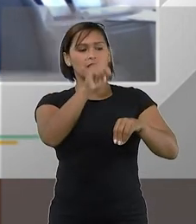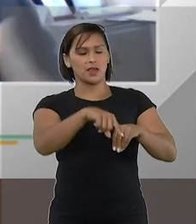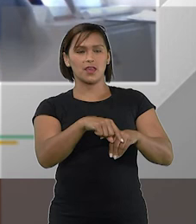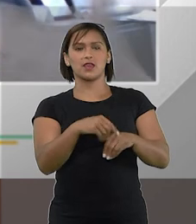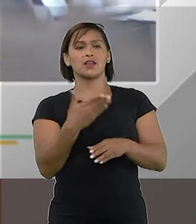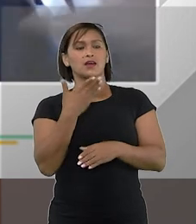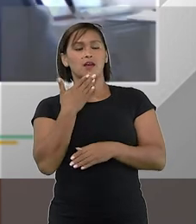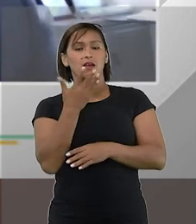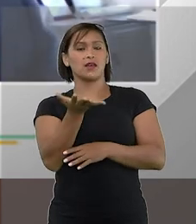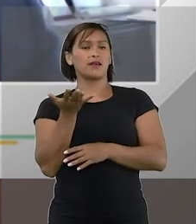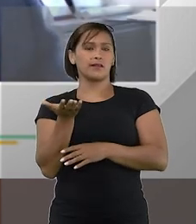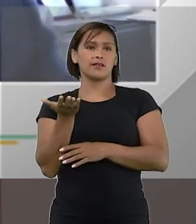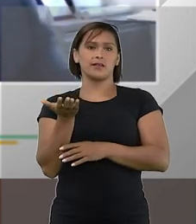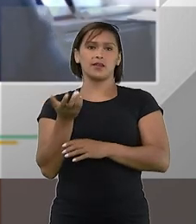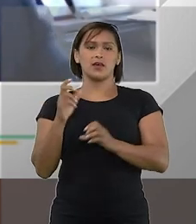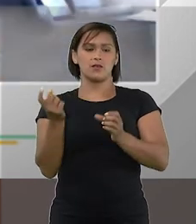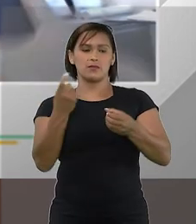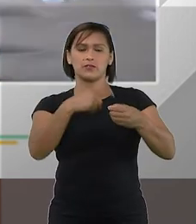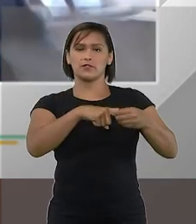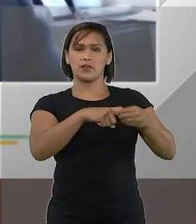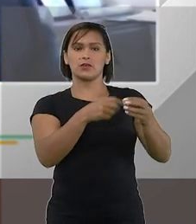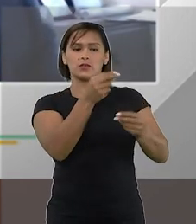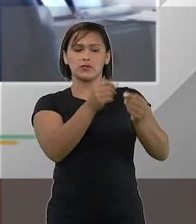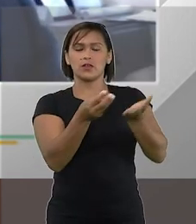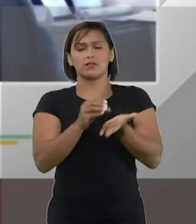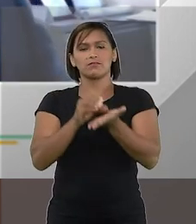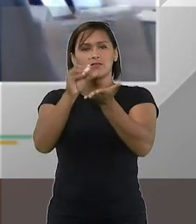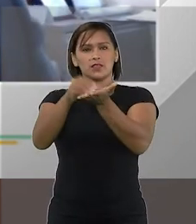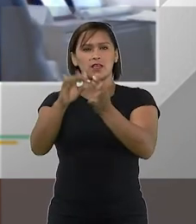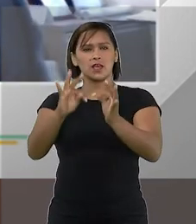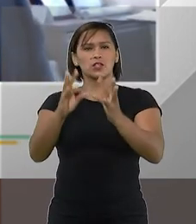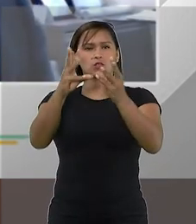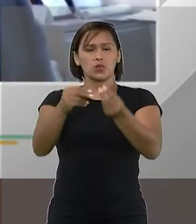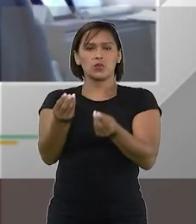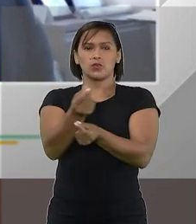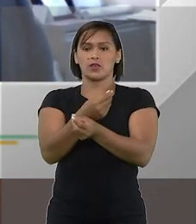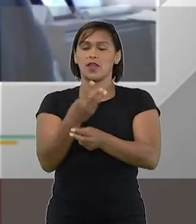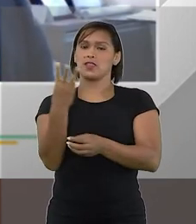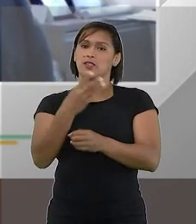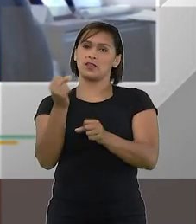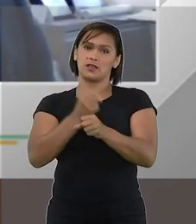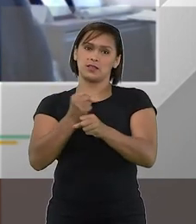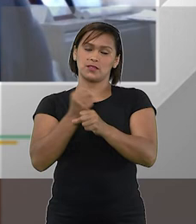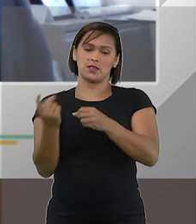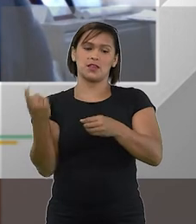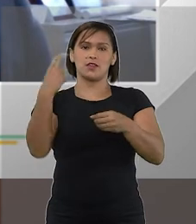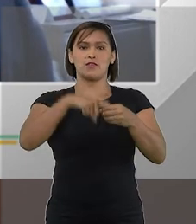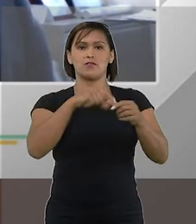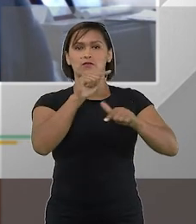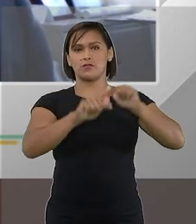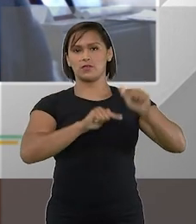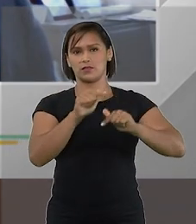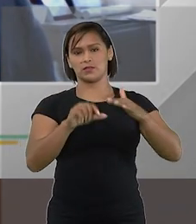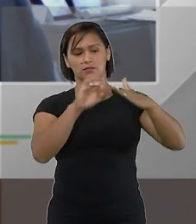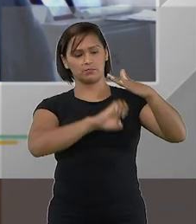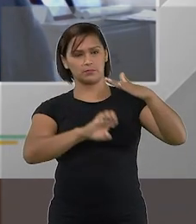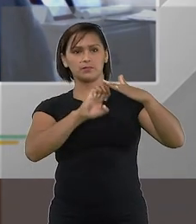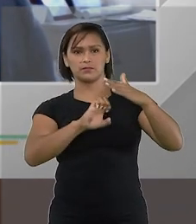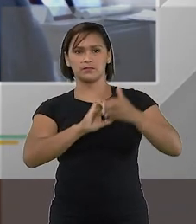mesmo vai pedir a sua auto falência entregar os ativos e em três anos ele está de volta ao mercado de trabalho